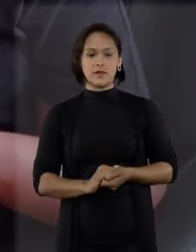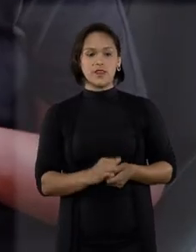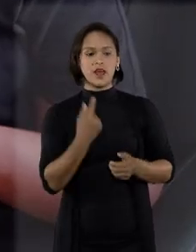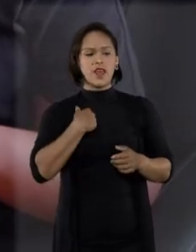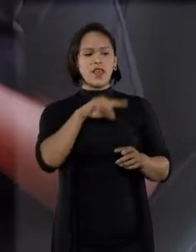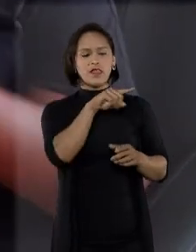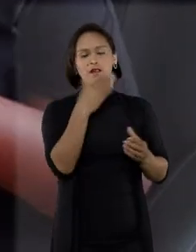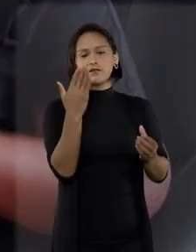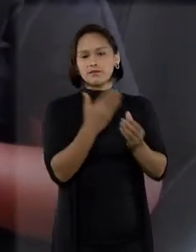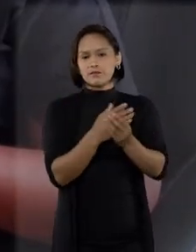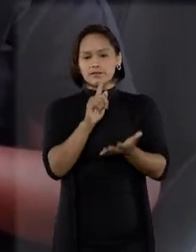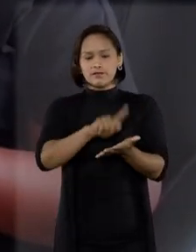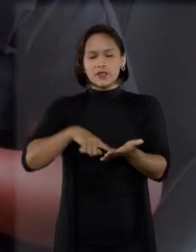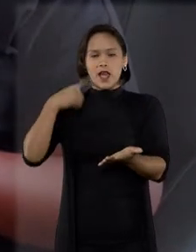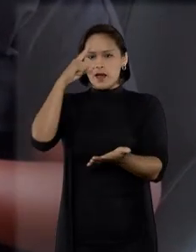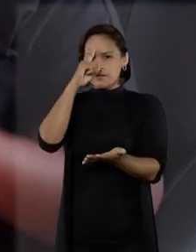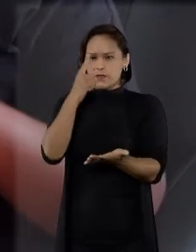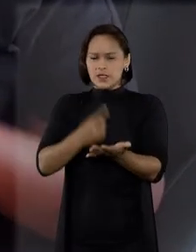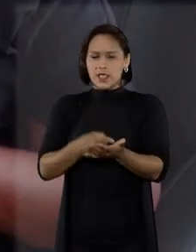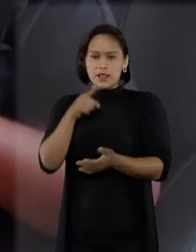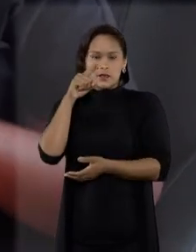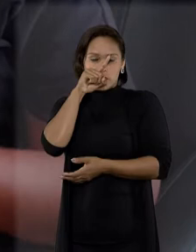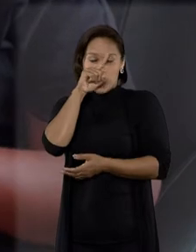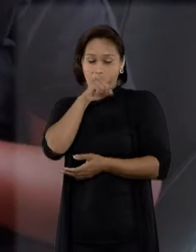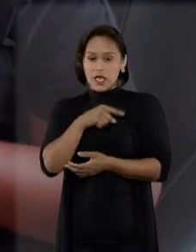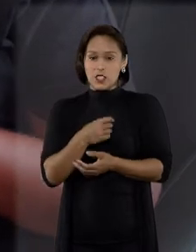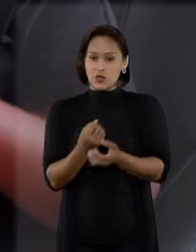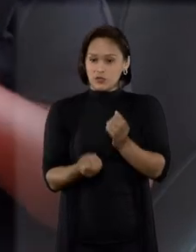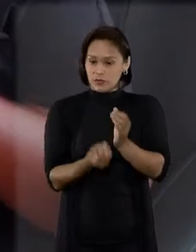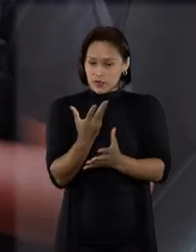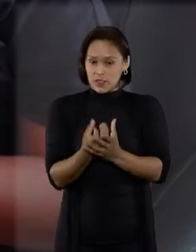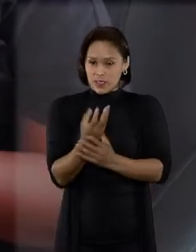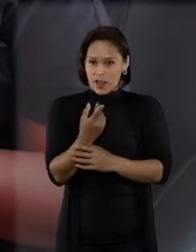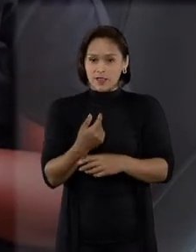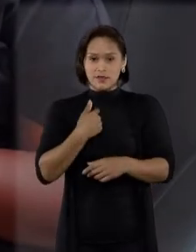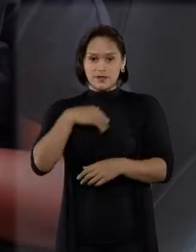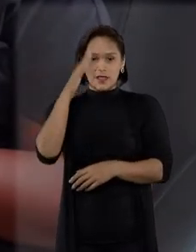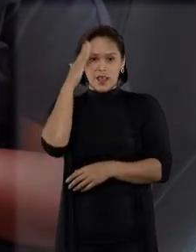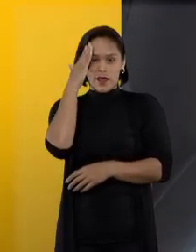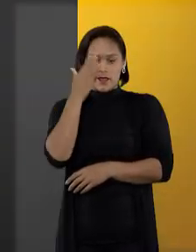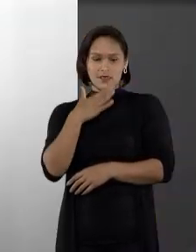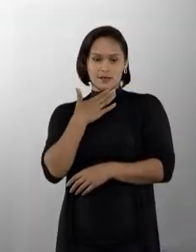Nesse caso, pode ser aplicada a teoria do risco criado. Quer saber?